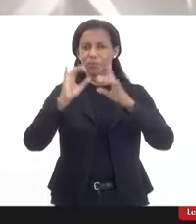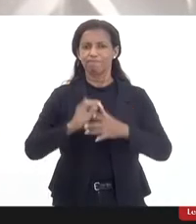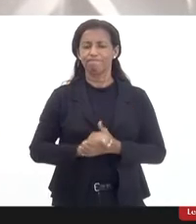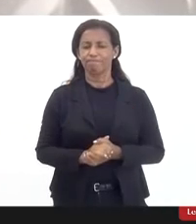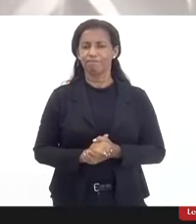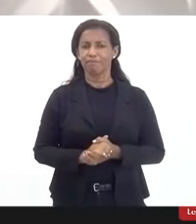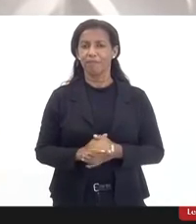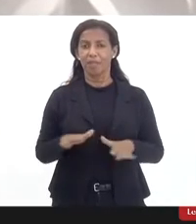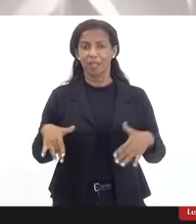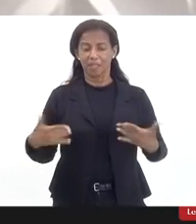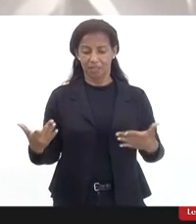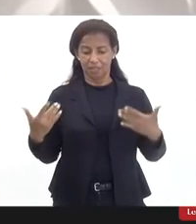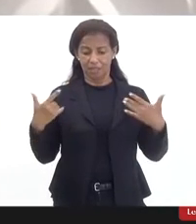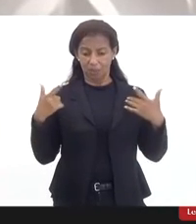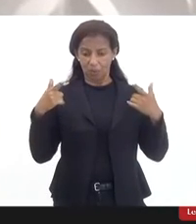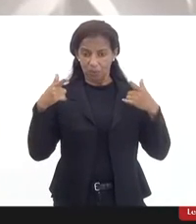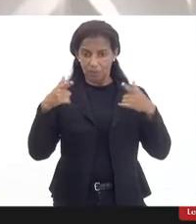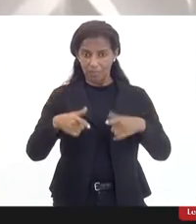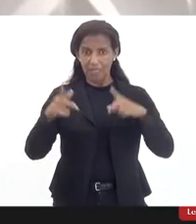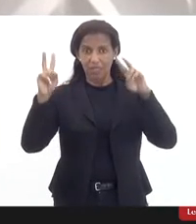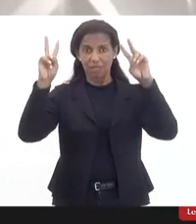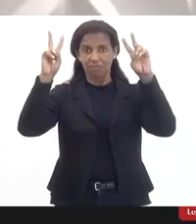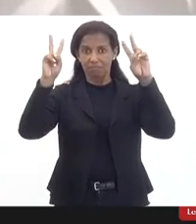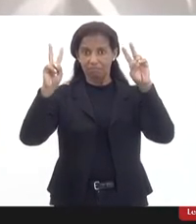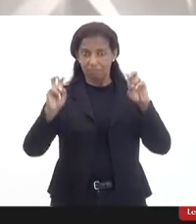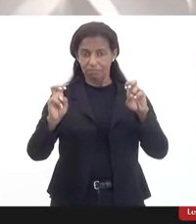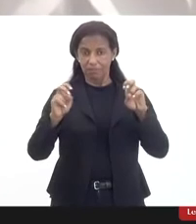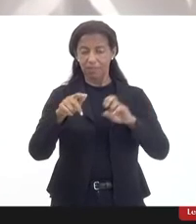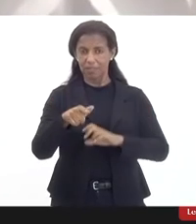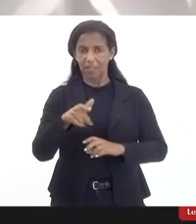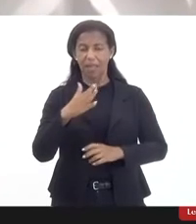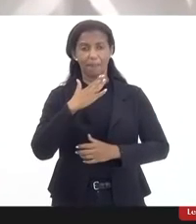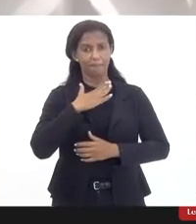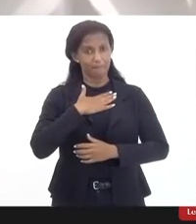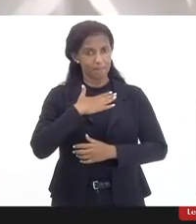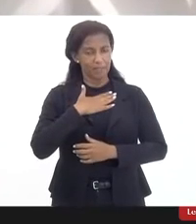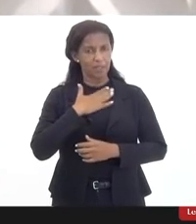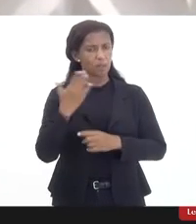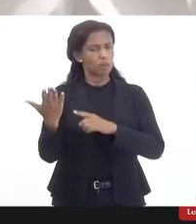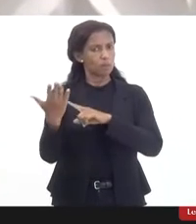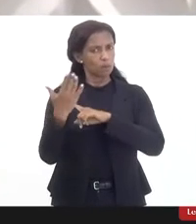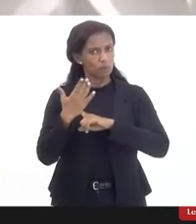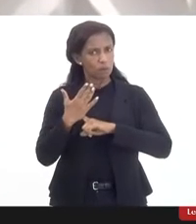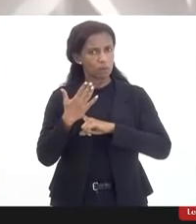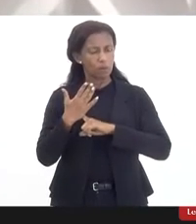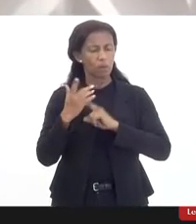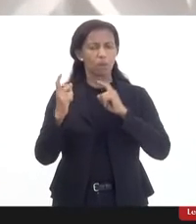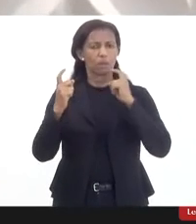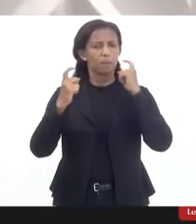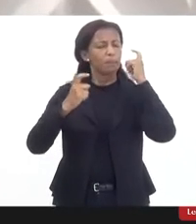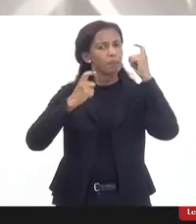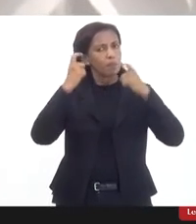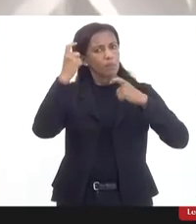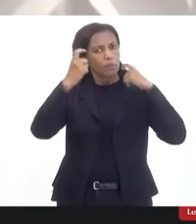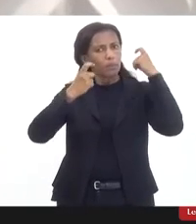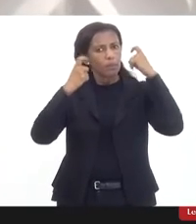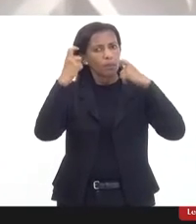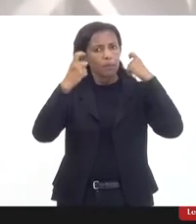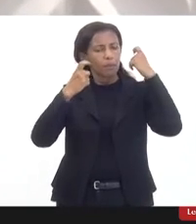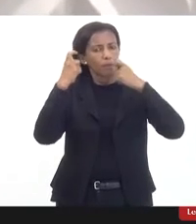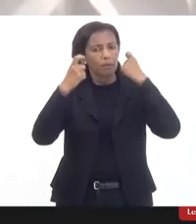Então, nesse termo, o senhor, pelo menos a mim, me demonstrou uma preocupação